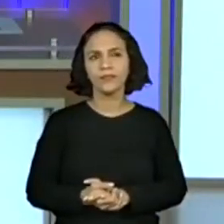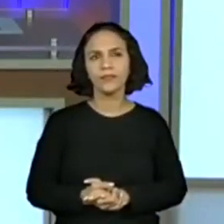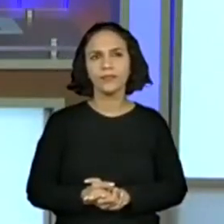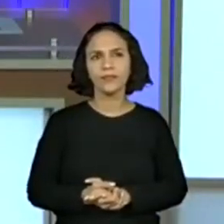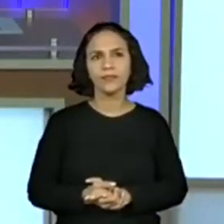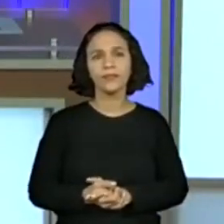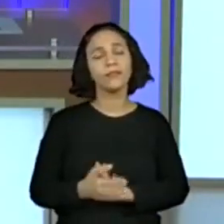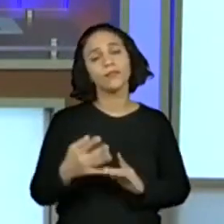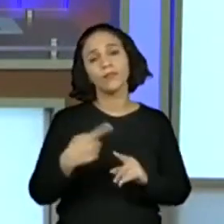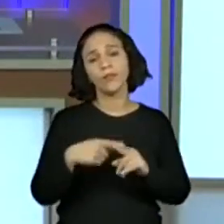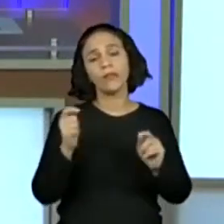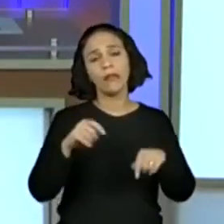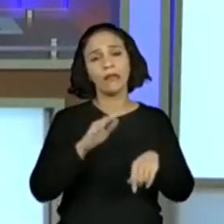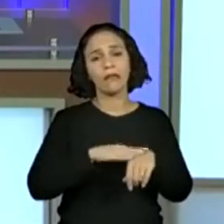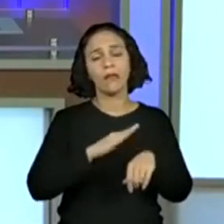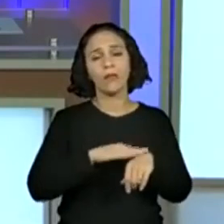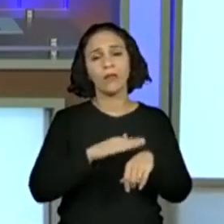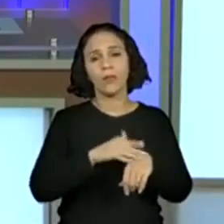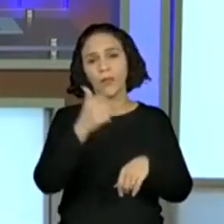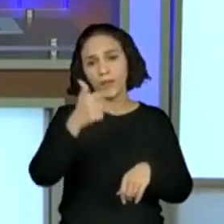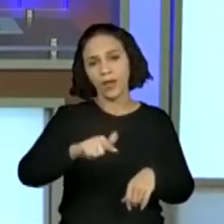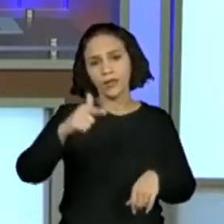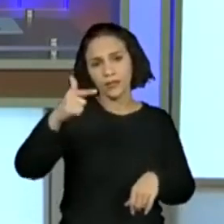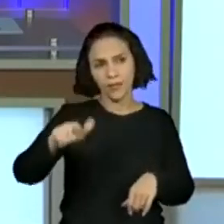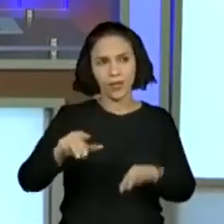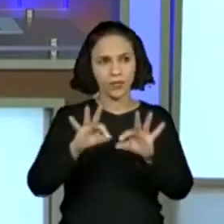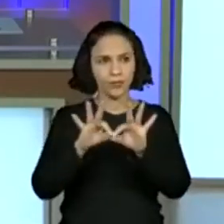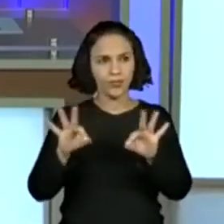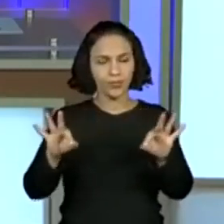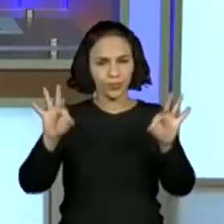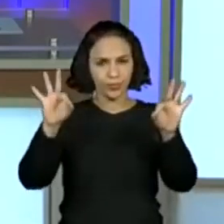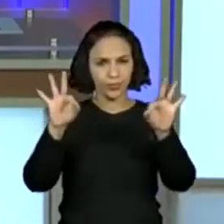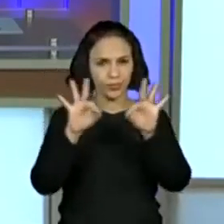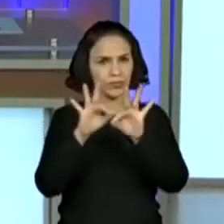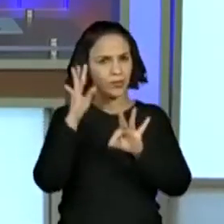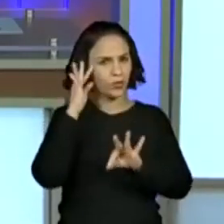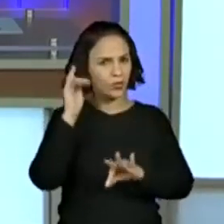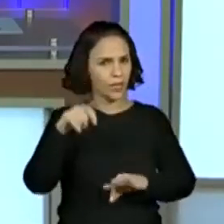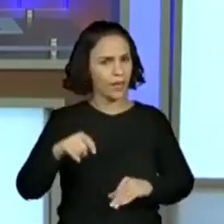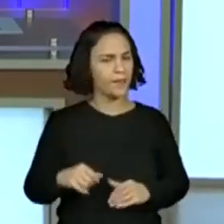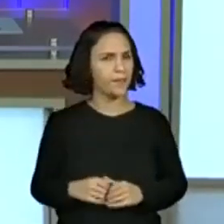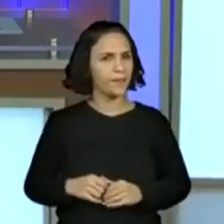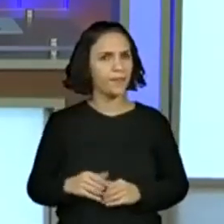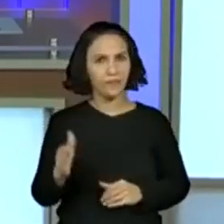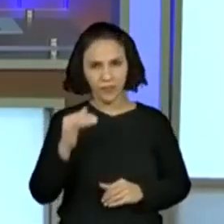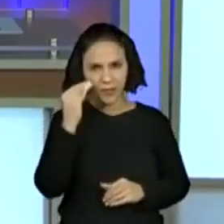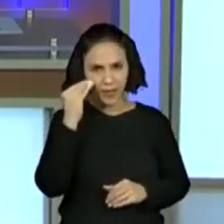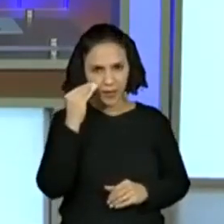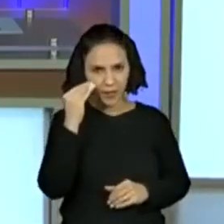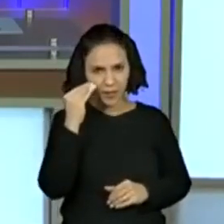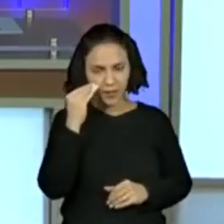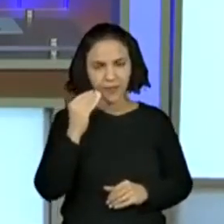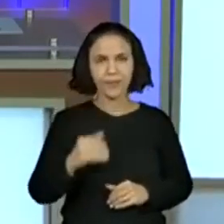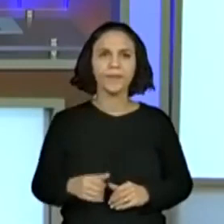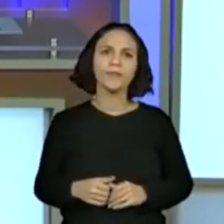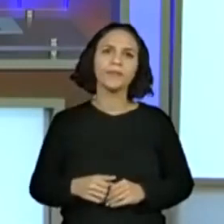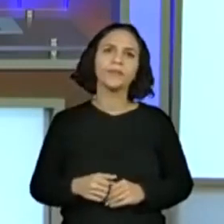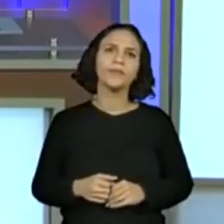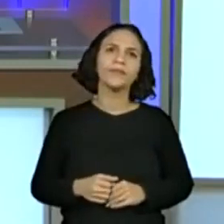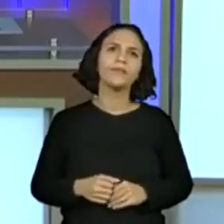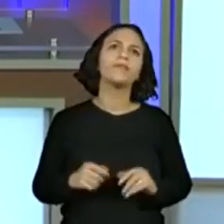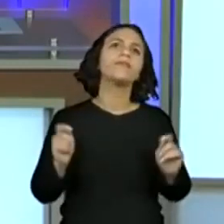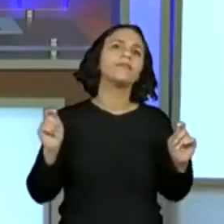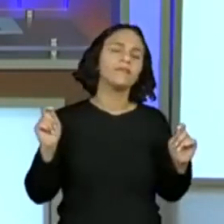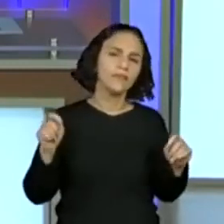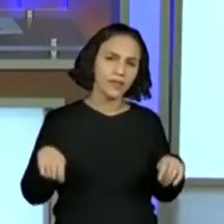Porque eu acho que a gente tem tempo ainda para fazer mais uma medição aqui ao vivo, hein? Vamos tentar? Deixa eu ver. Ah, dá